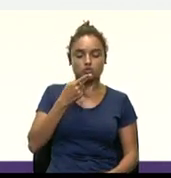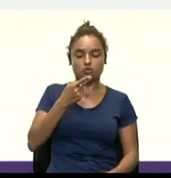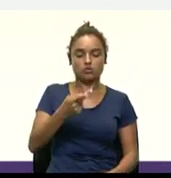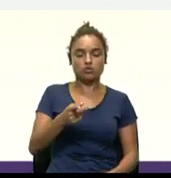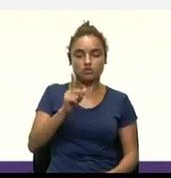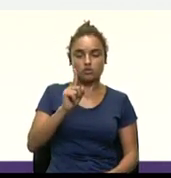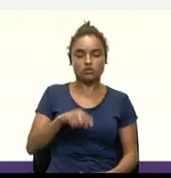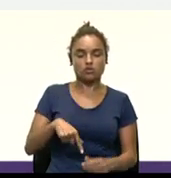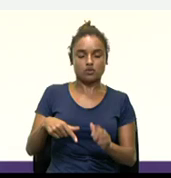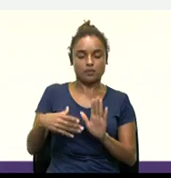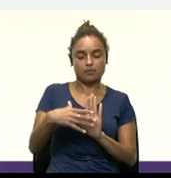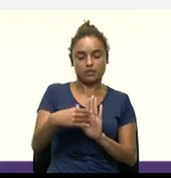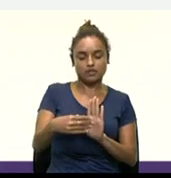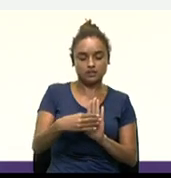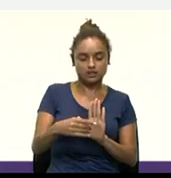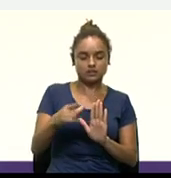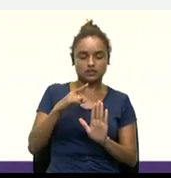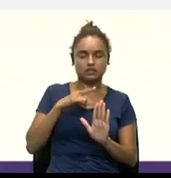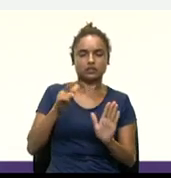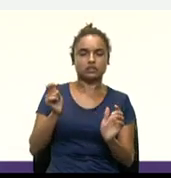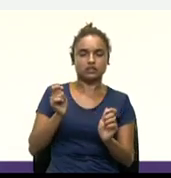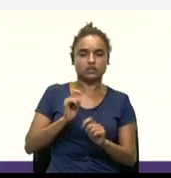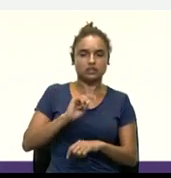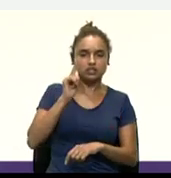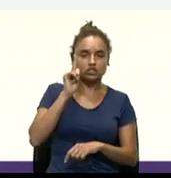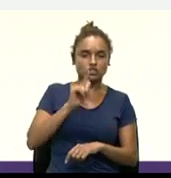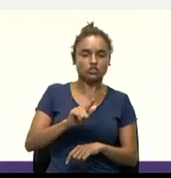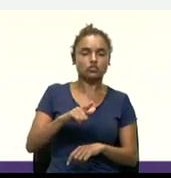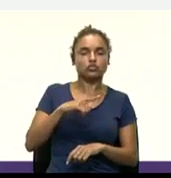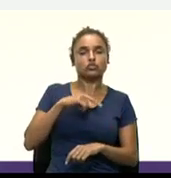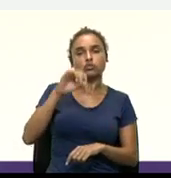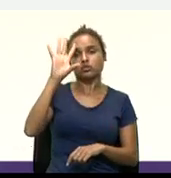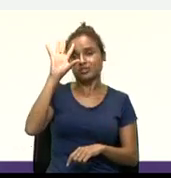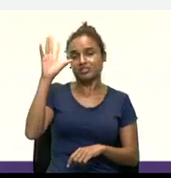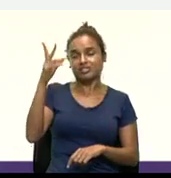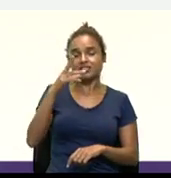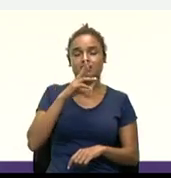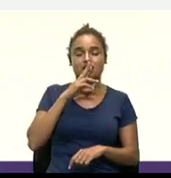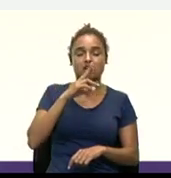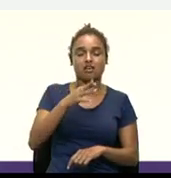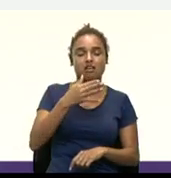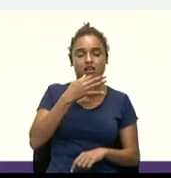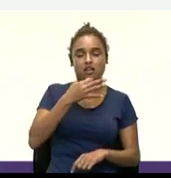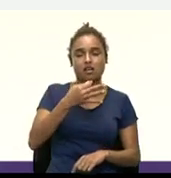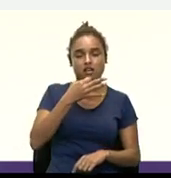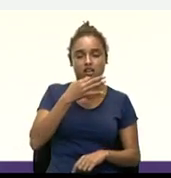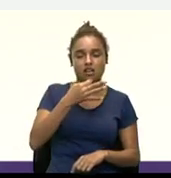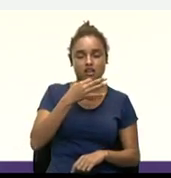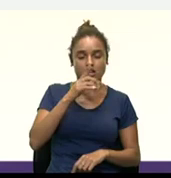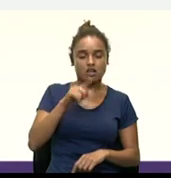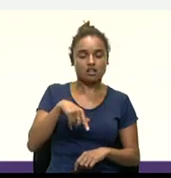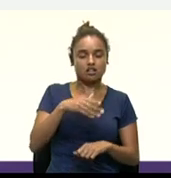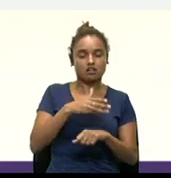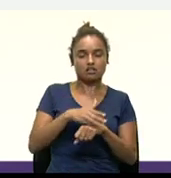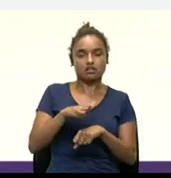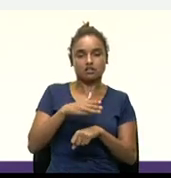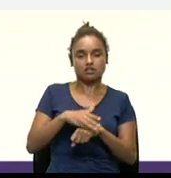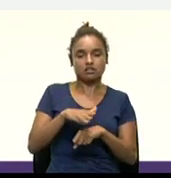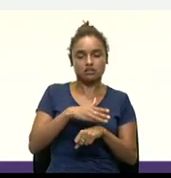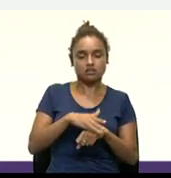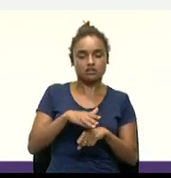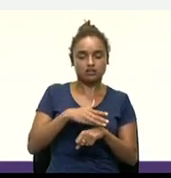tendência, existem muitas questões a serem resolvidas. Muita cautela para esse tipo de aplicação e